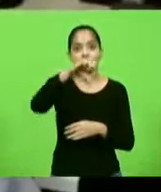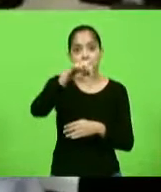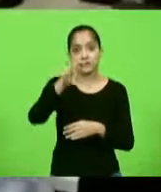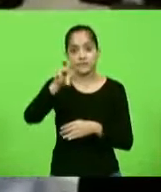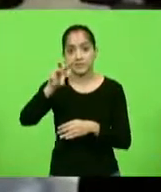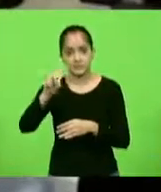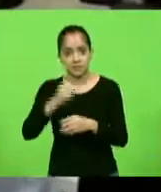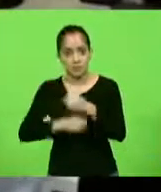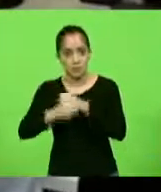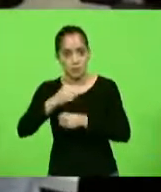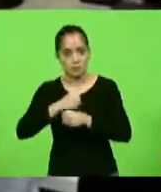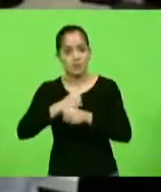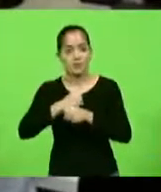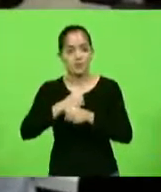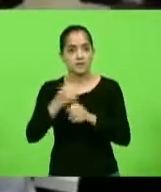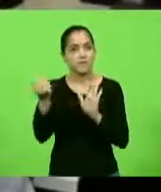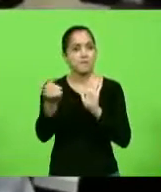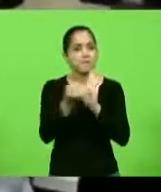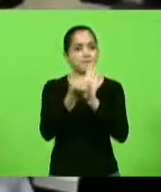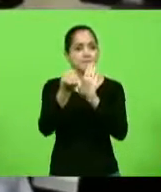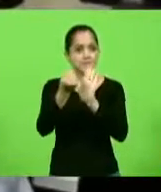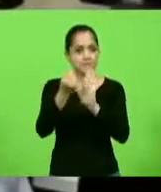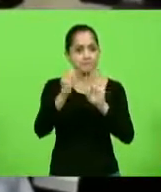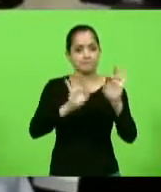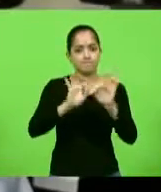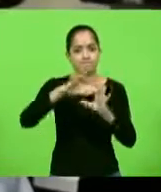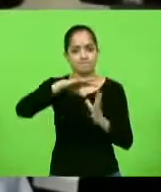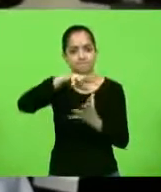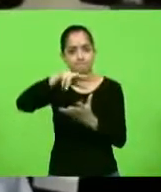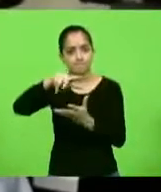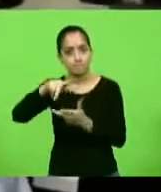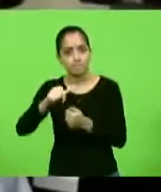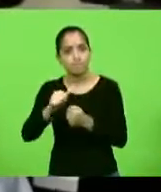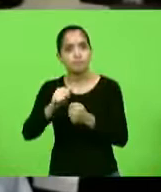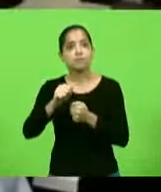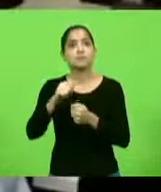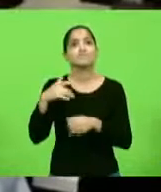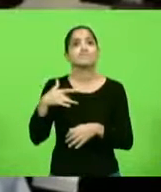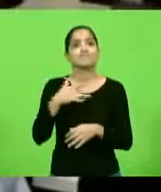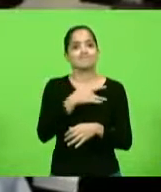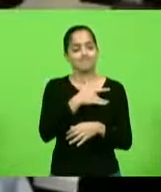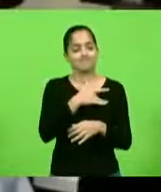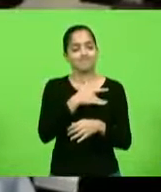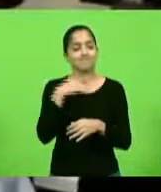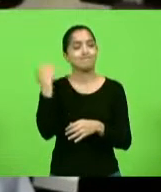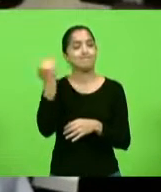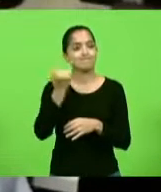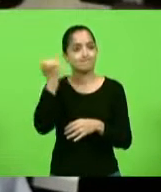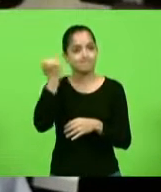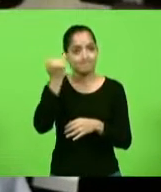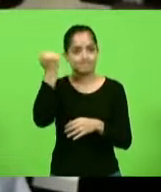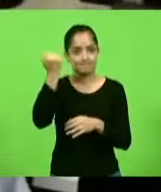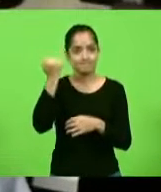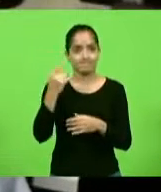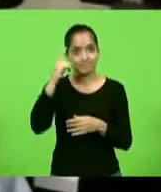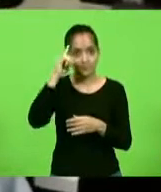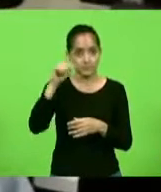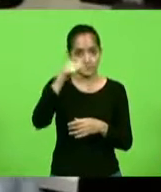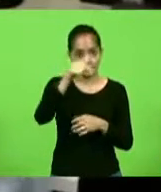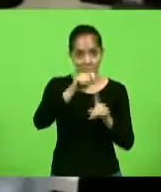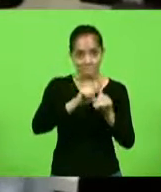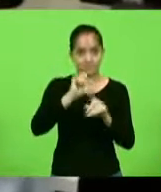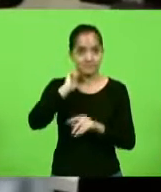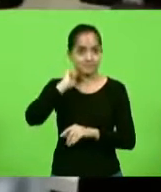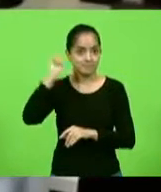o dia da fundação da Organização Mundial de Saúde. Você veja a importância, a importância do 7 de abril para isso.